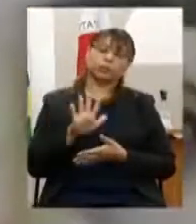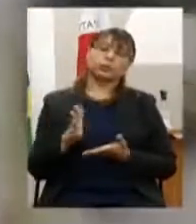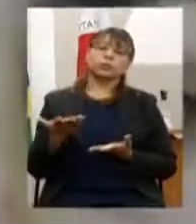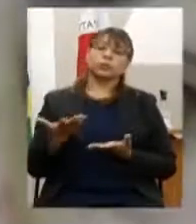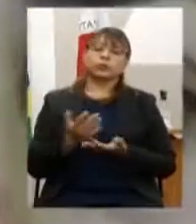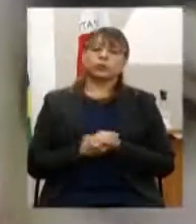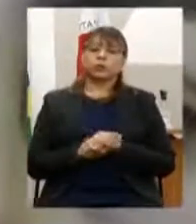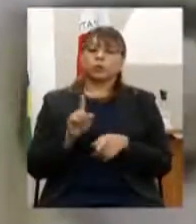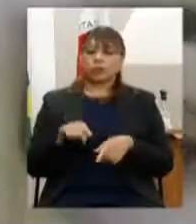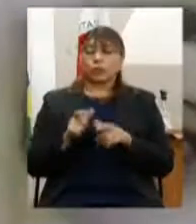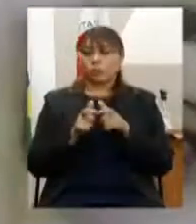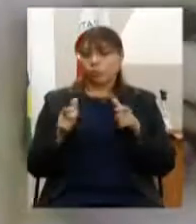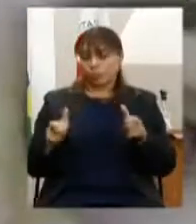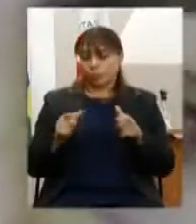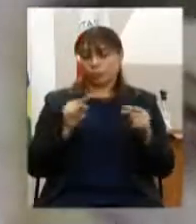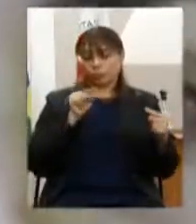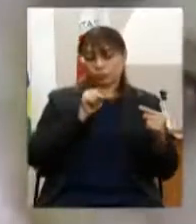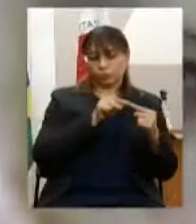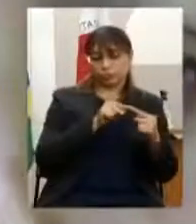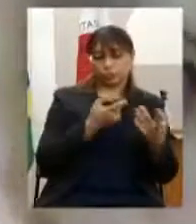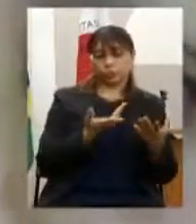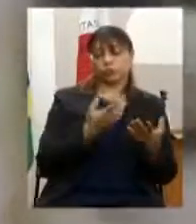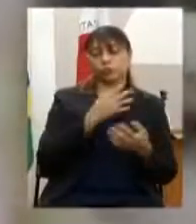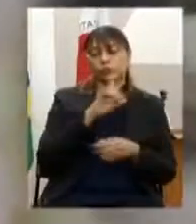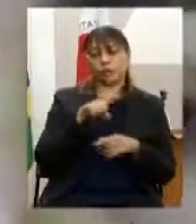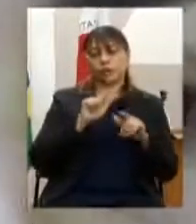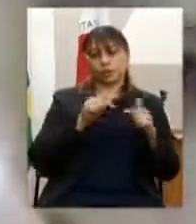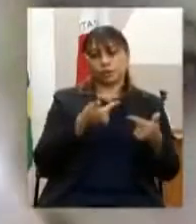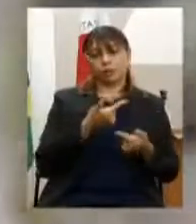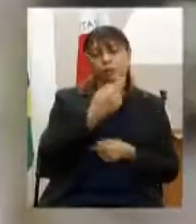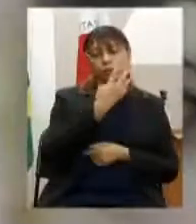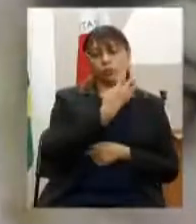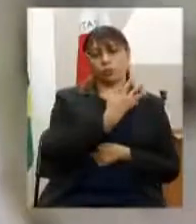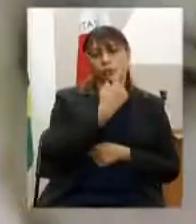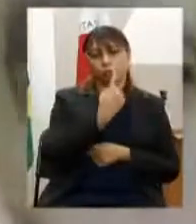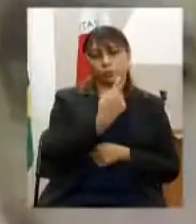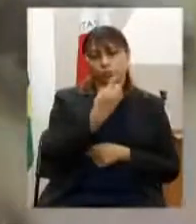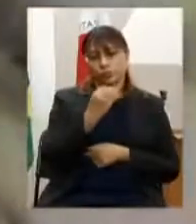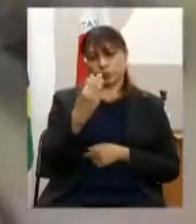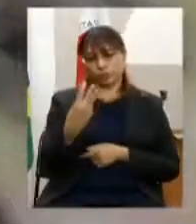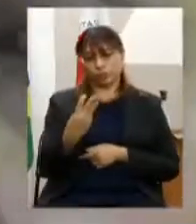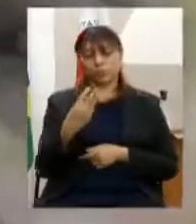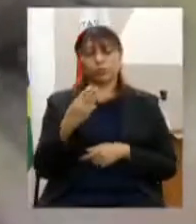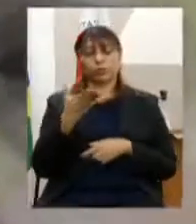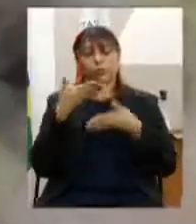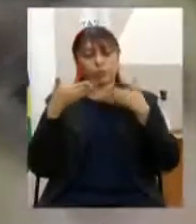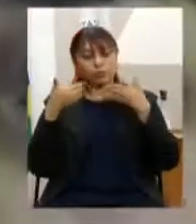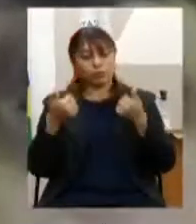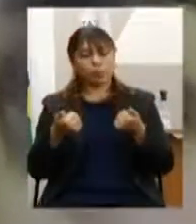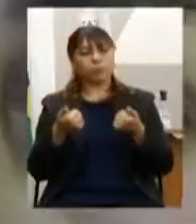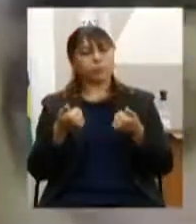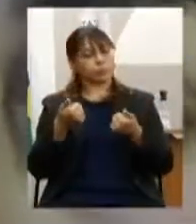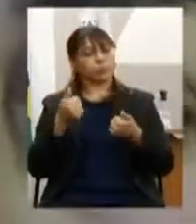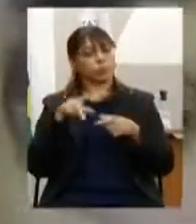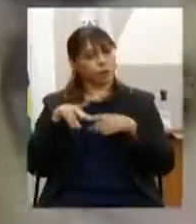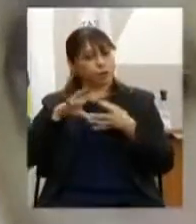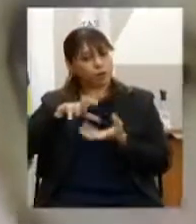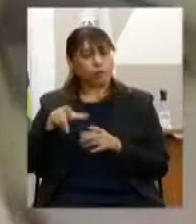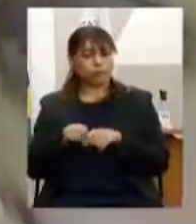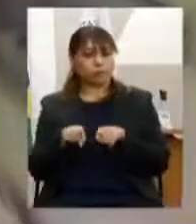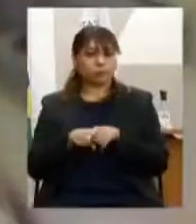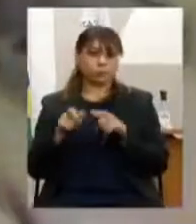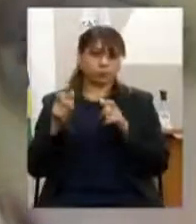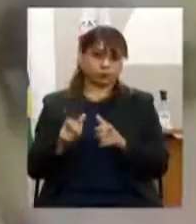físicas e financeiras da ação 4103, Construção, Reforma e Melhoria de Unidades Habitacionais. A